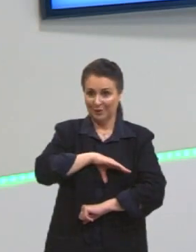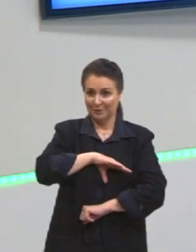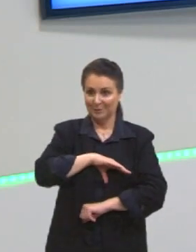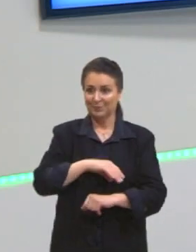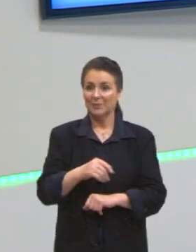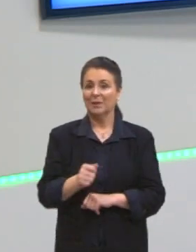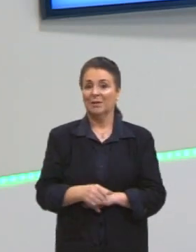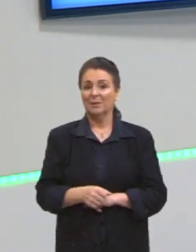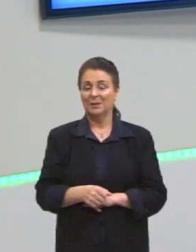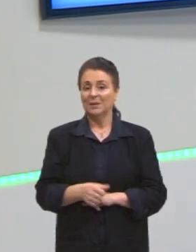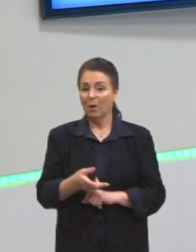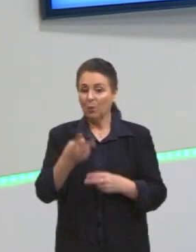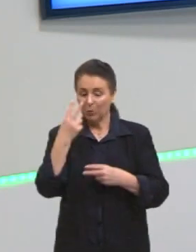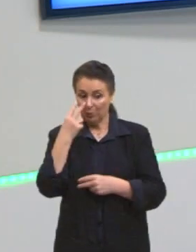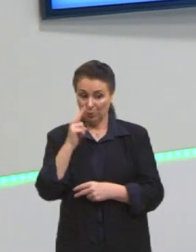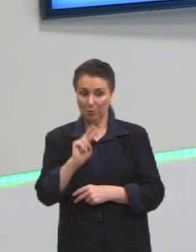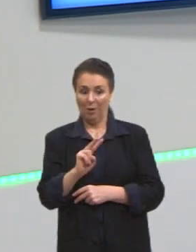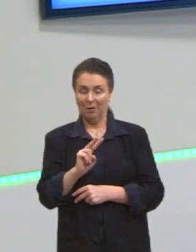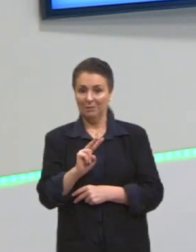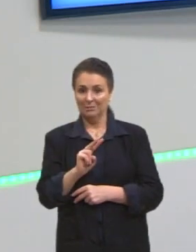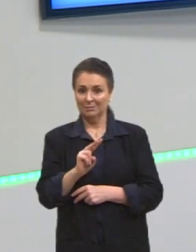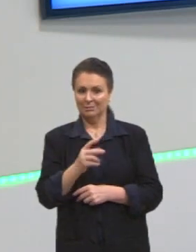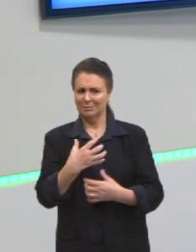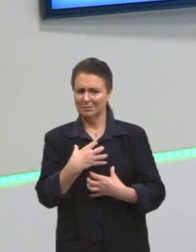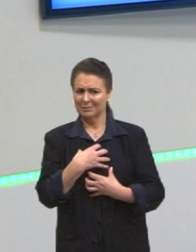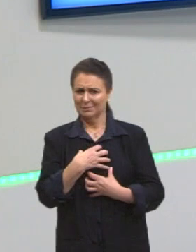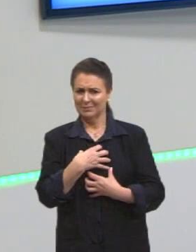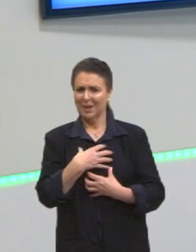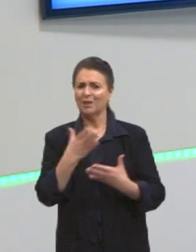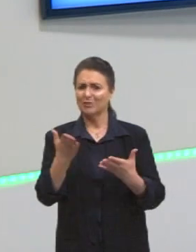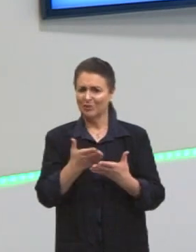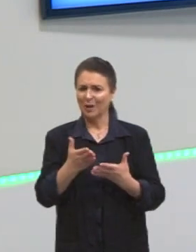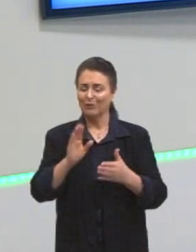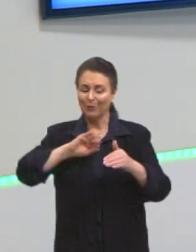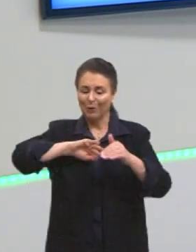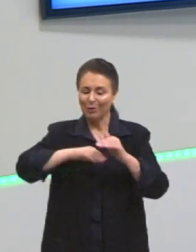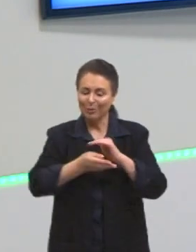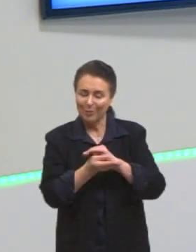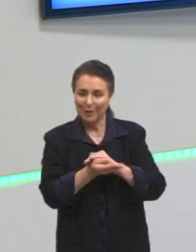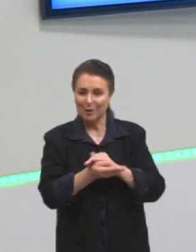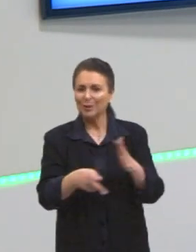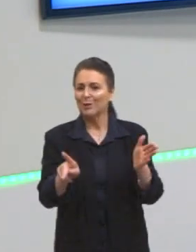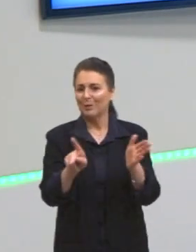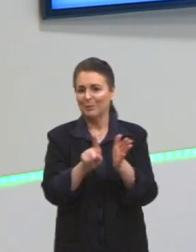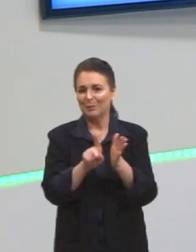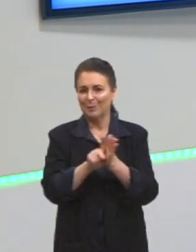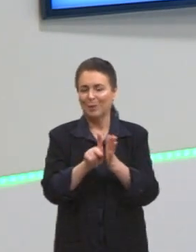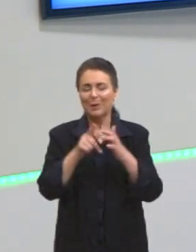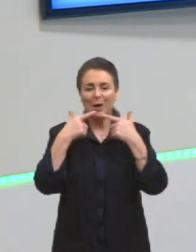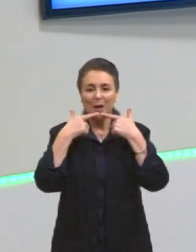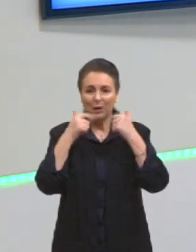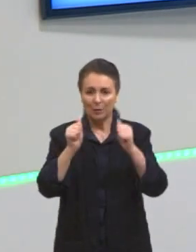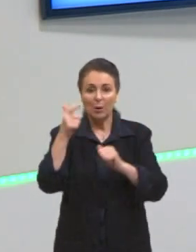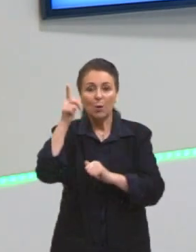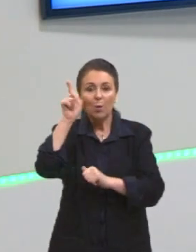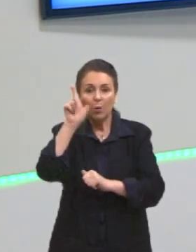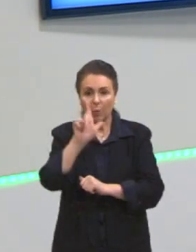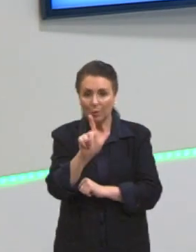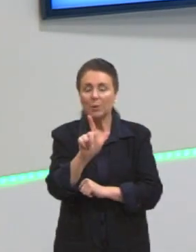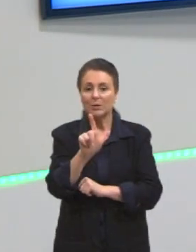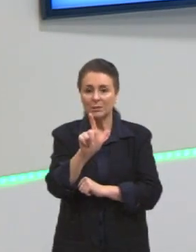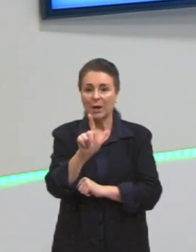a gente vai olhar para essas formas que já foram adaptadas na nossa língua, né? E que a gente já consegue enxergar com a nossa